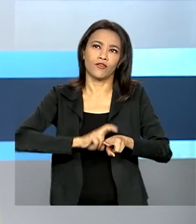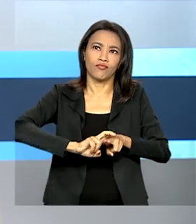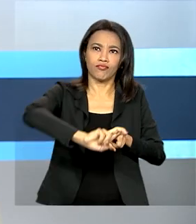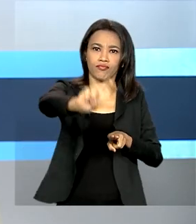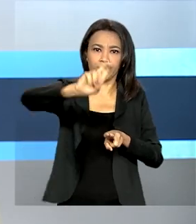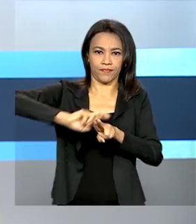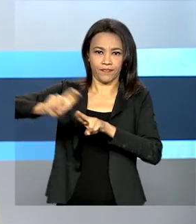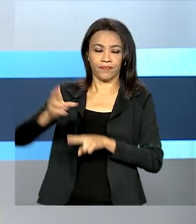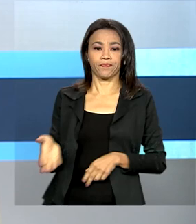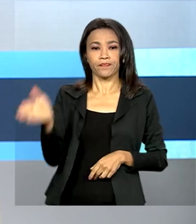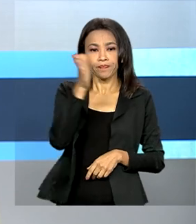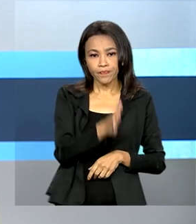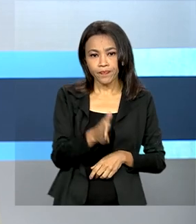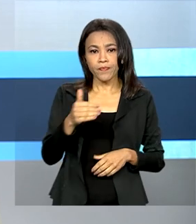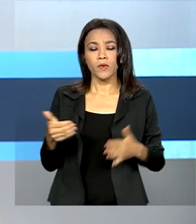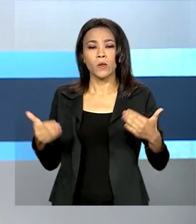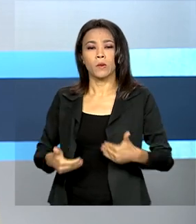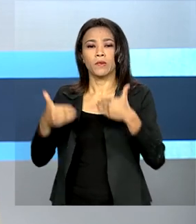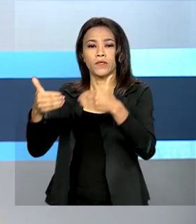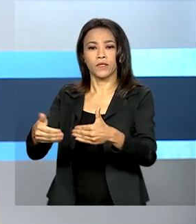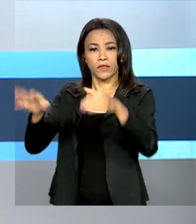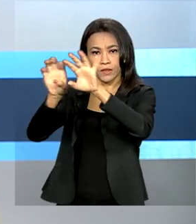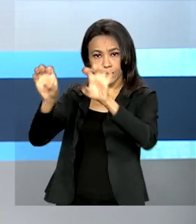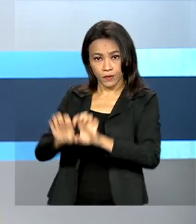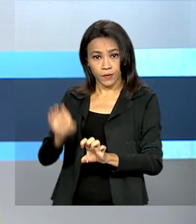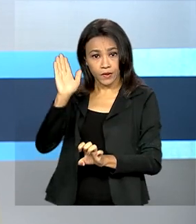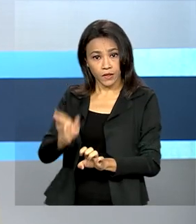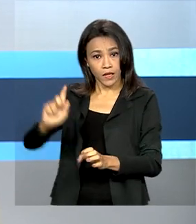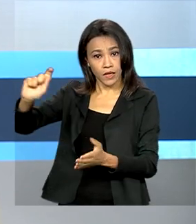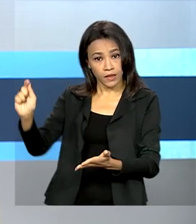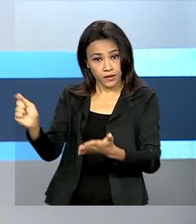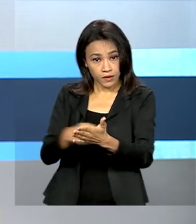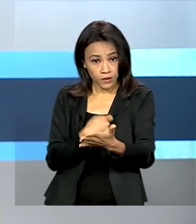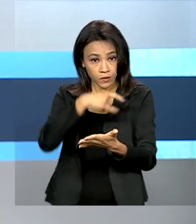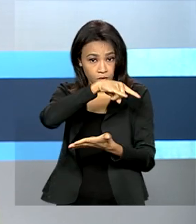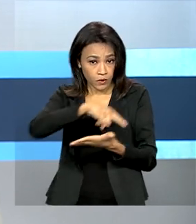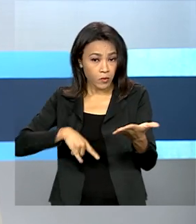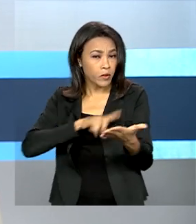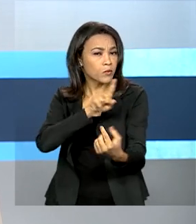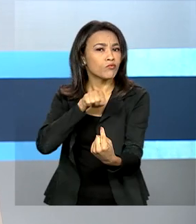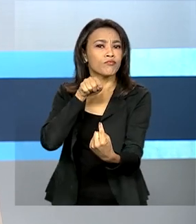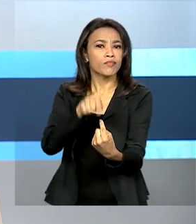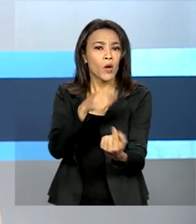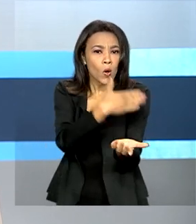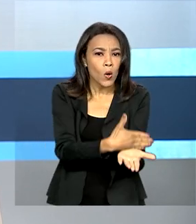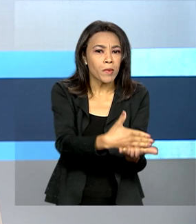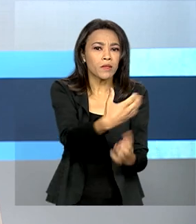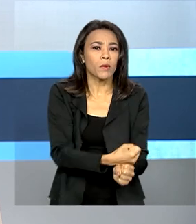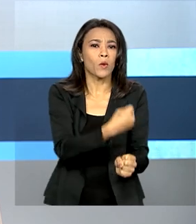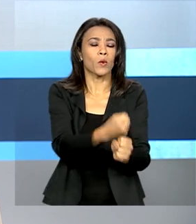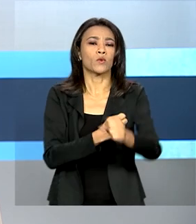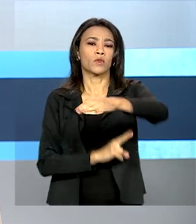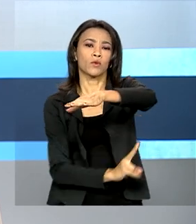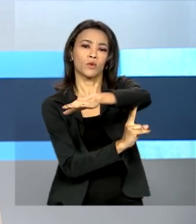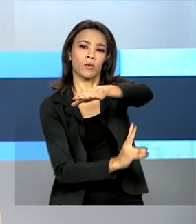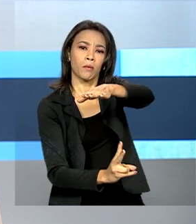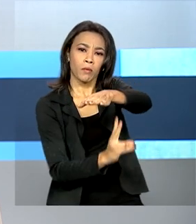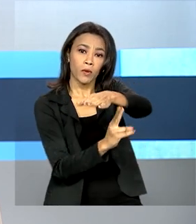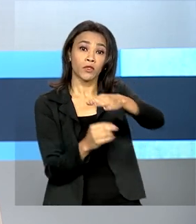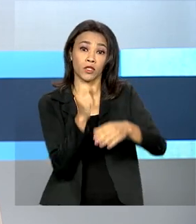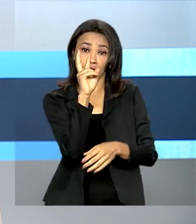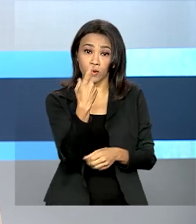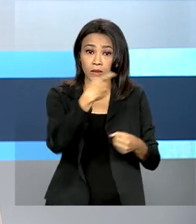O ministro da Infraestrutura também assinou a ordem de serviço para dar início às obras da ponte sobre o rio Xingu,